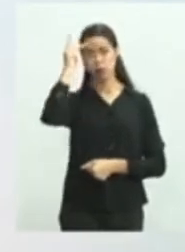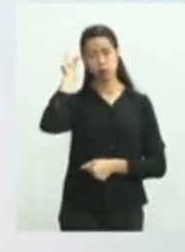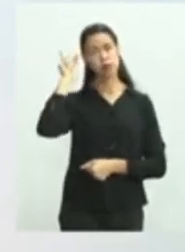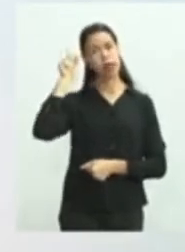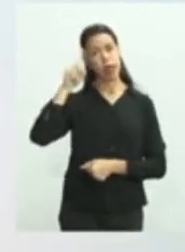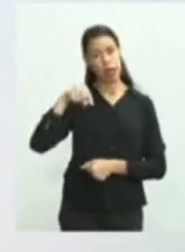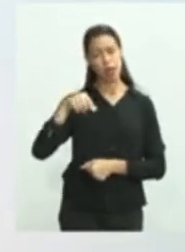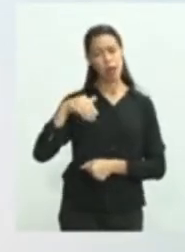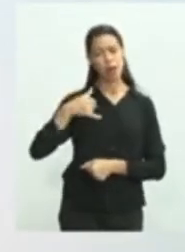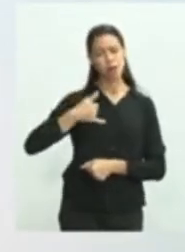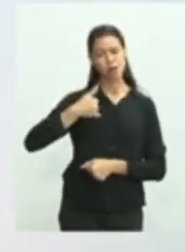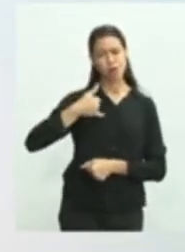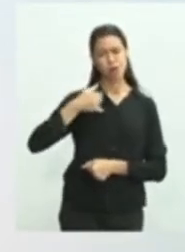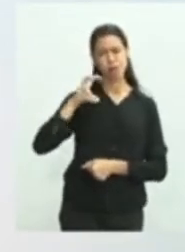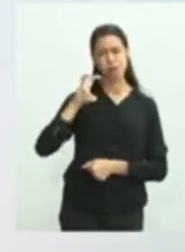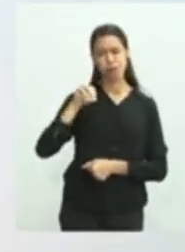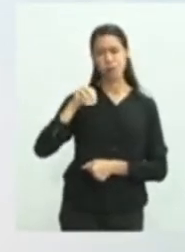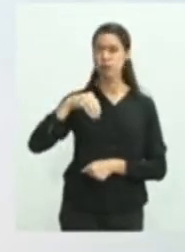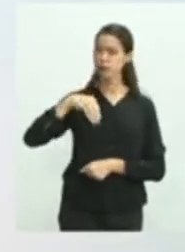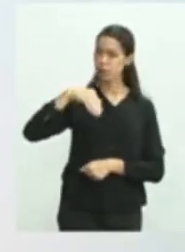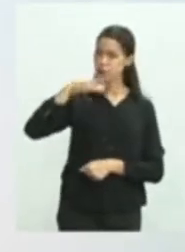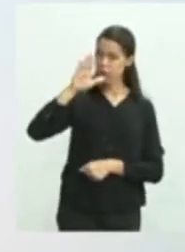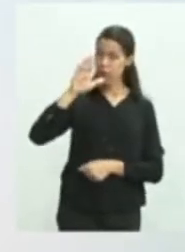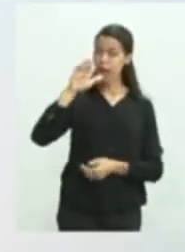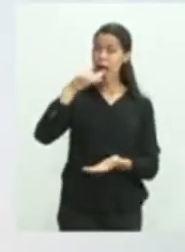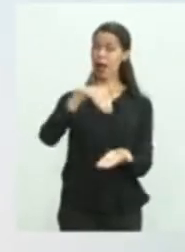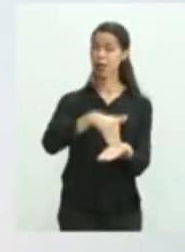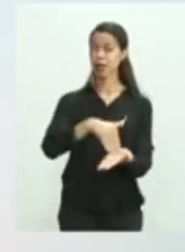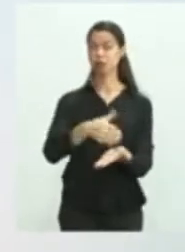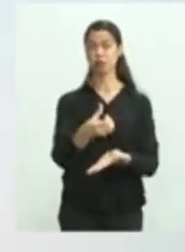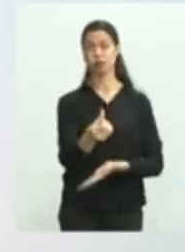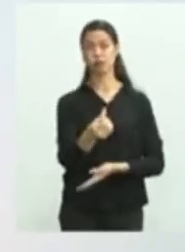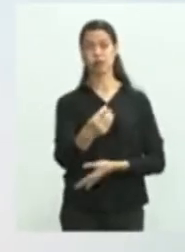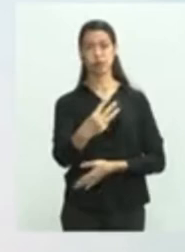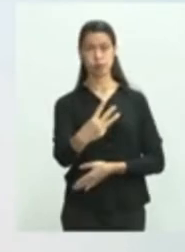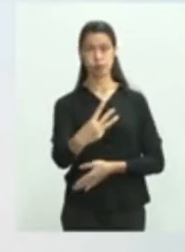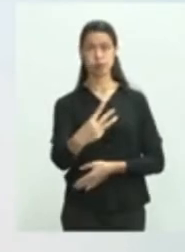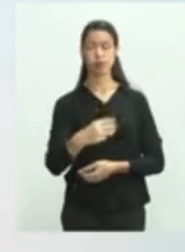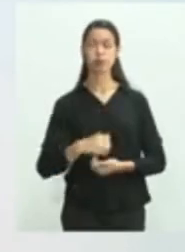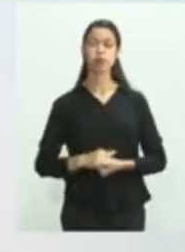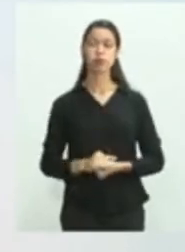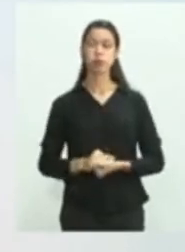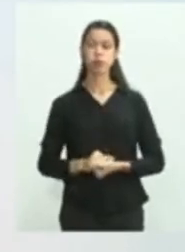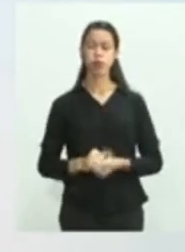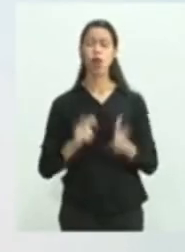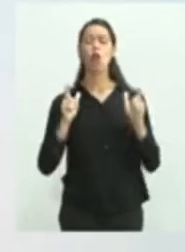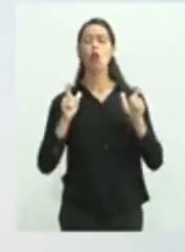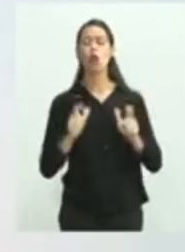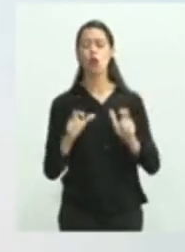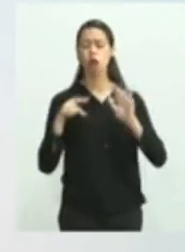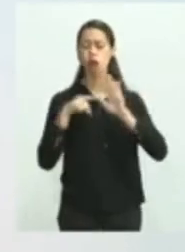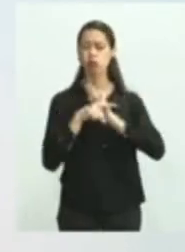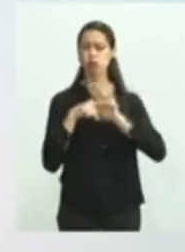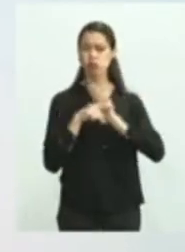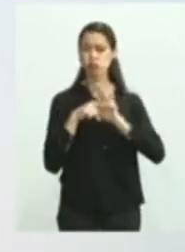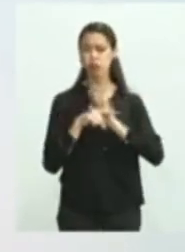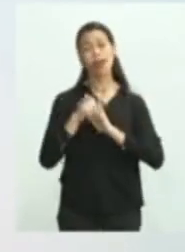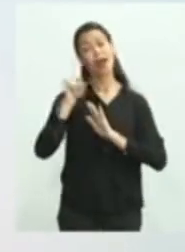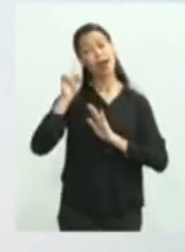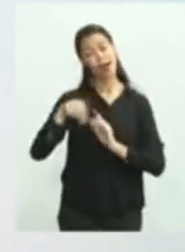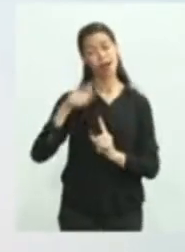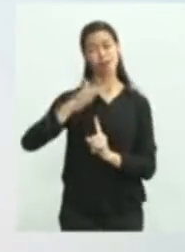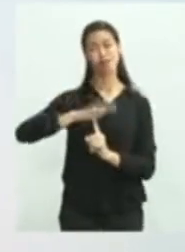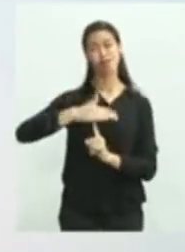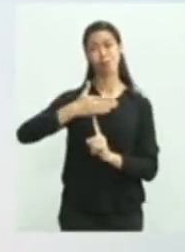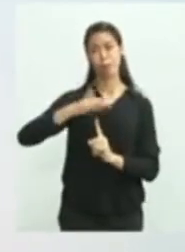etária de 50 anos até 63 anos. O local de investigação, Paraná, nós temos dois